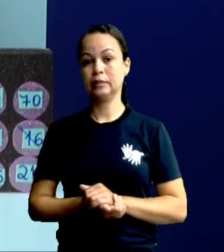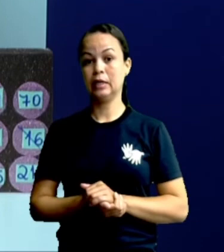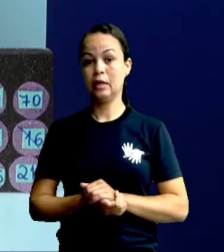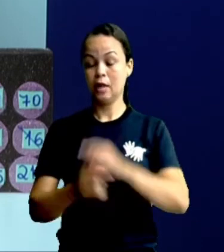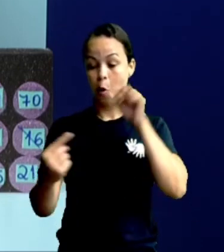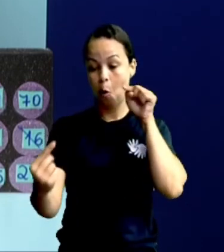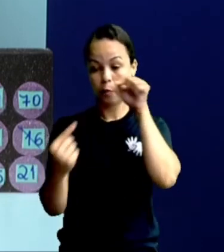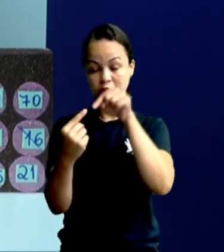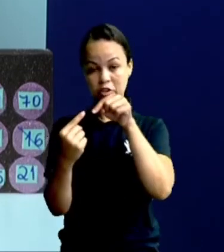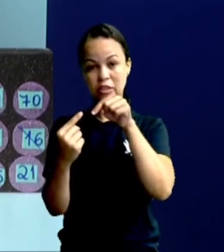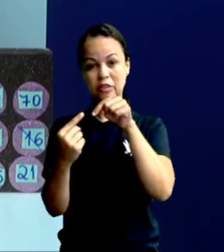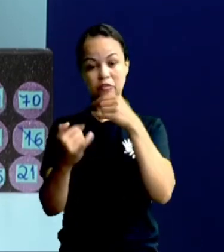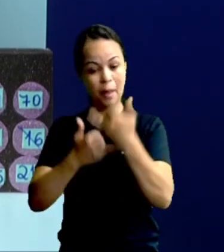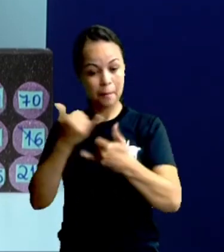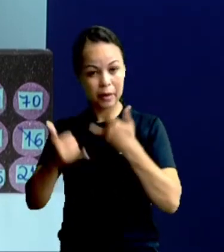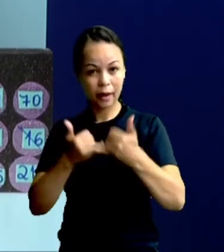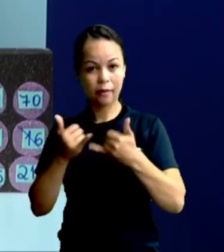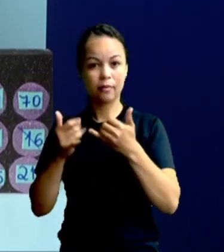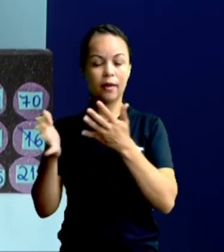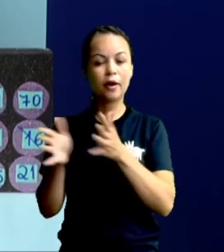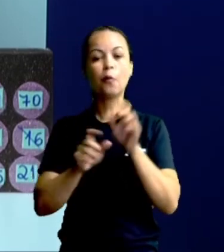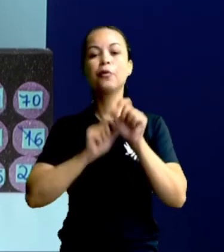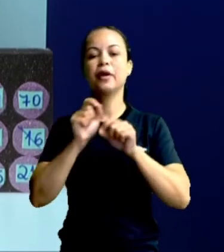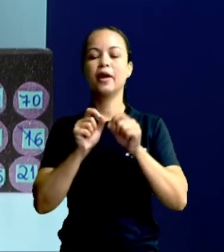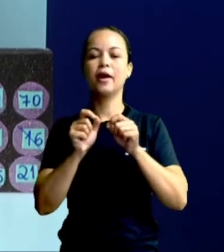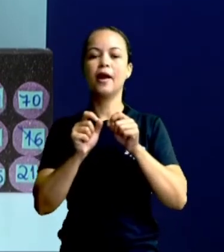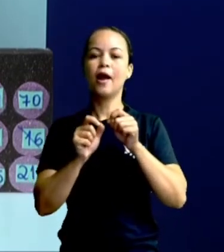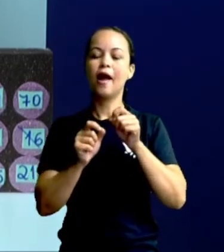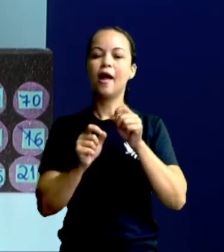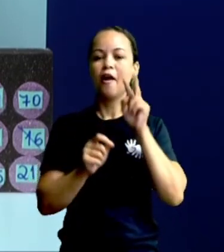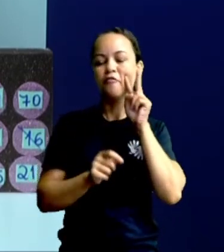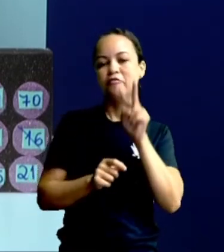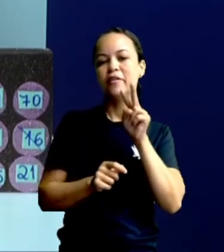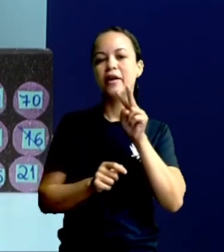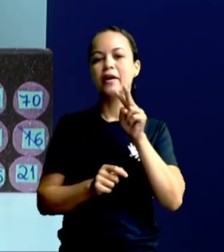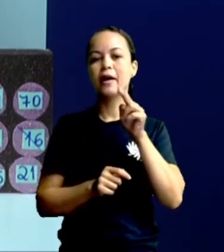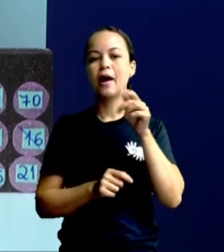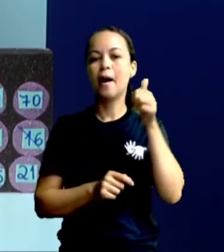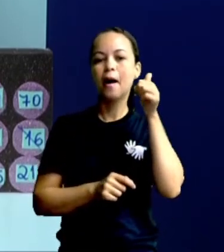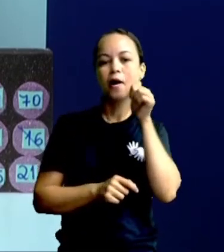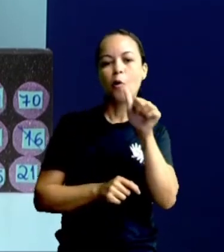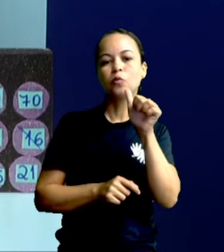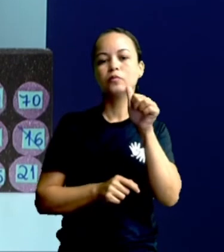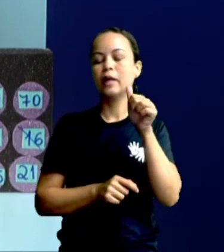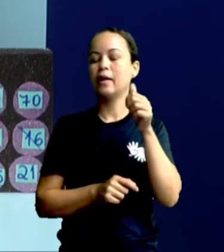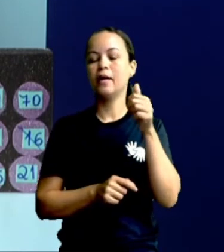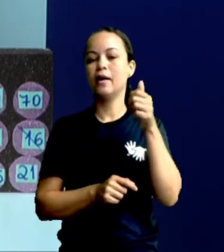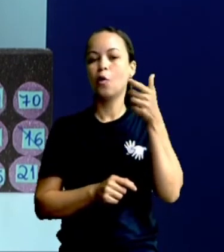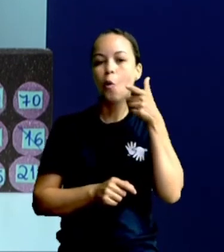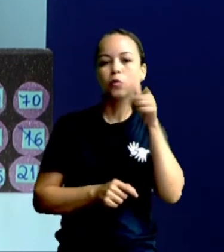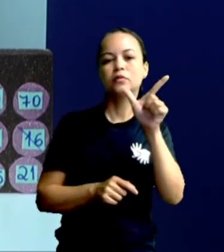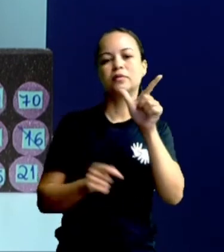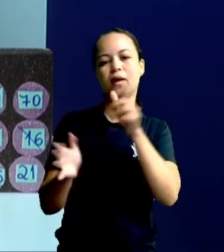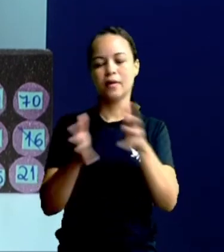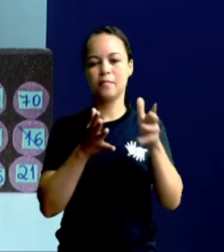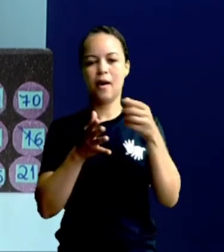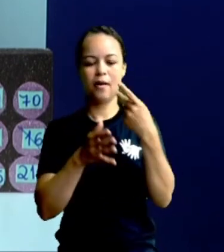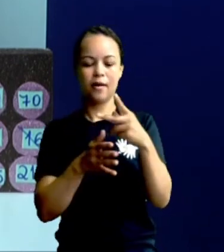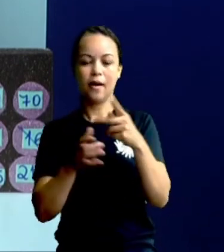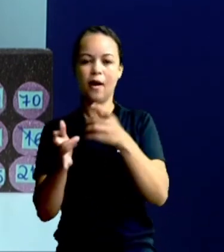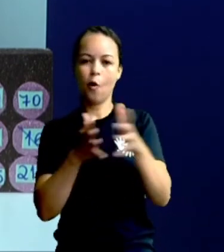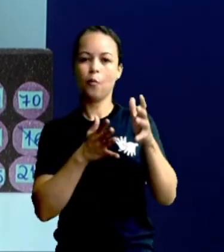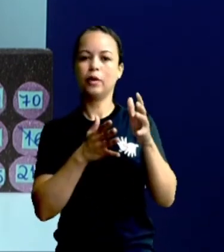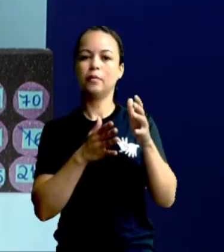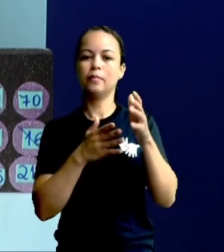desse jogo é ver quem consegue marcar todos os números primeiro. Quem conseguir marcar todos os números primeiro